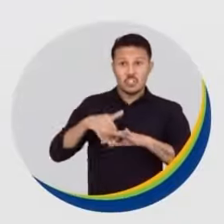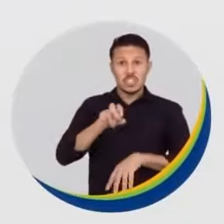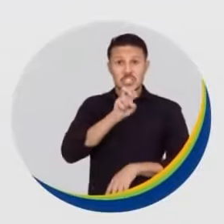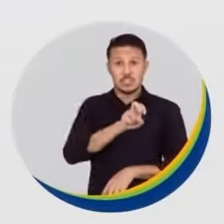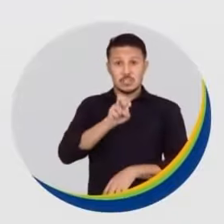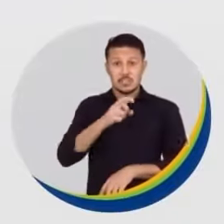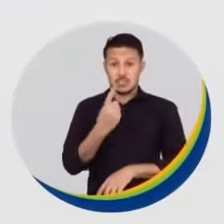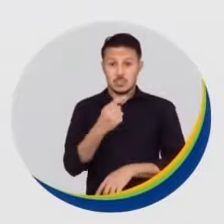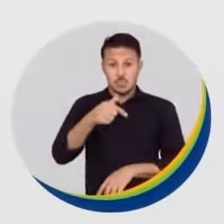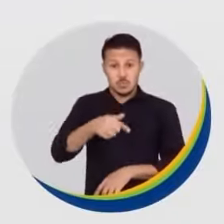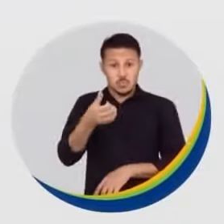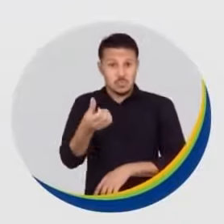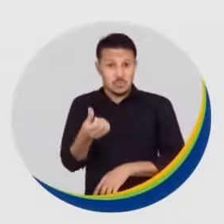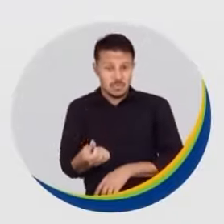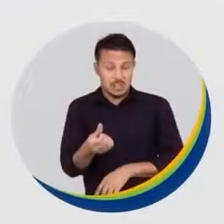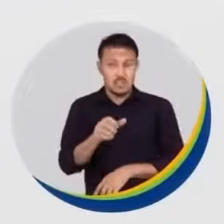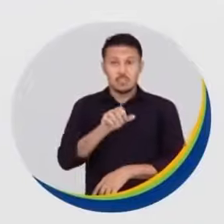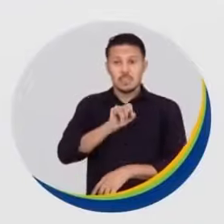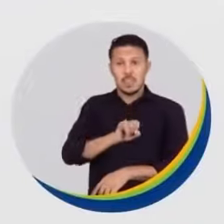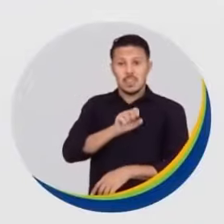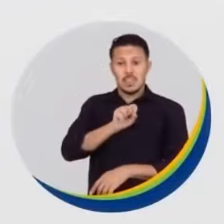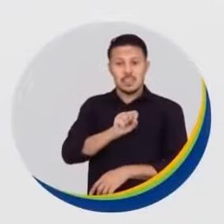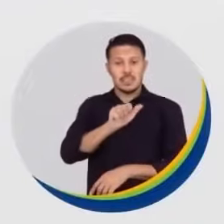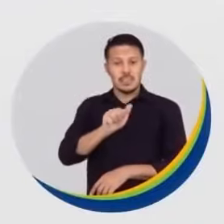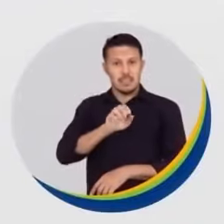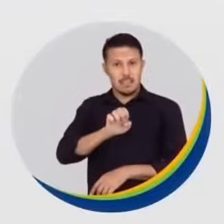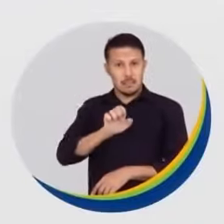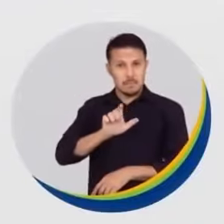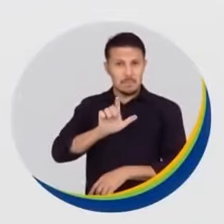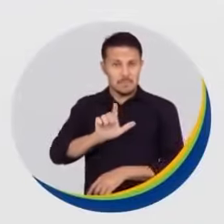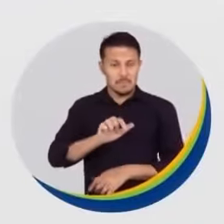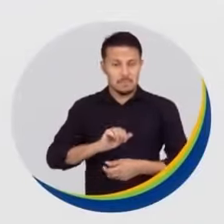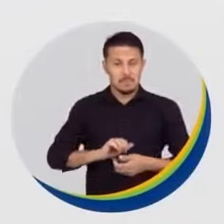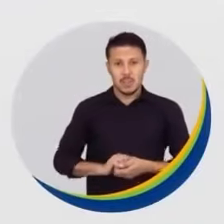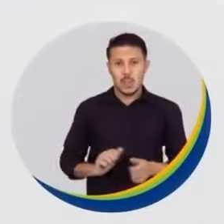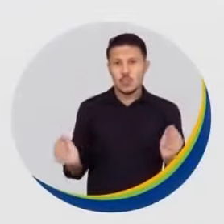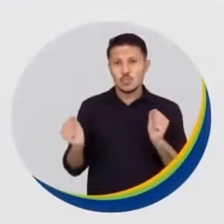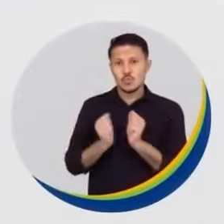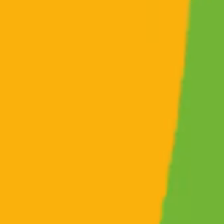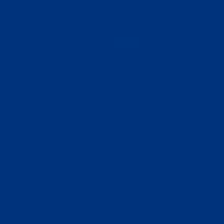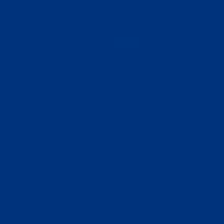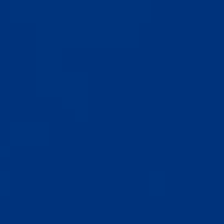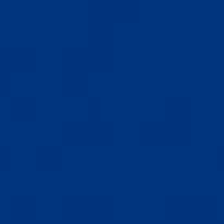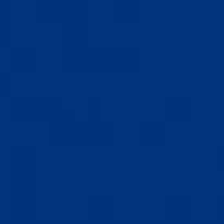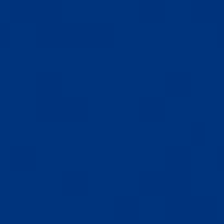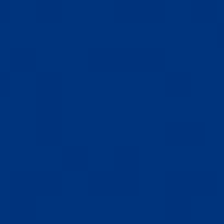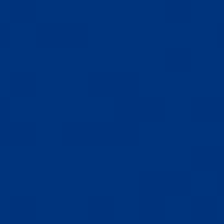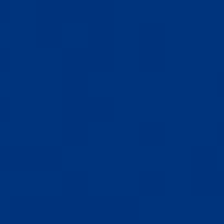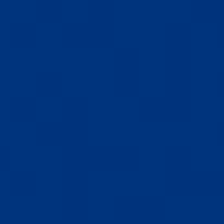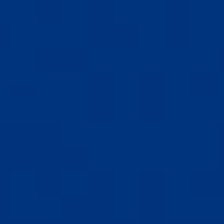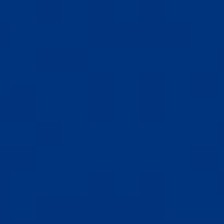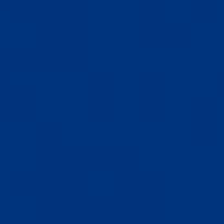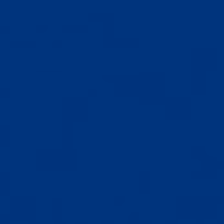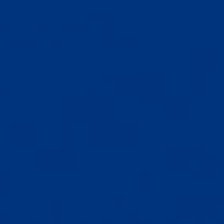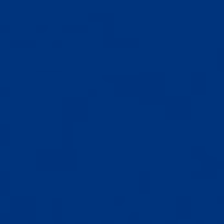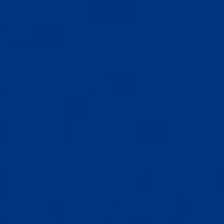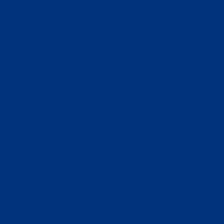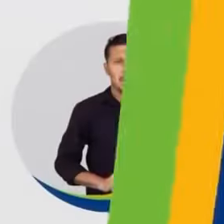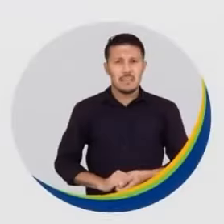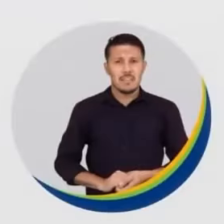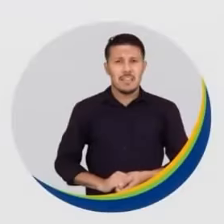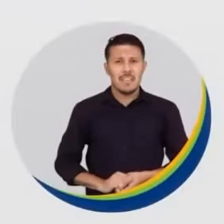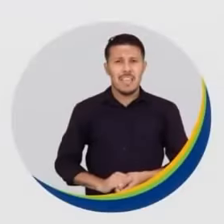55-176. Isabel Fon, com Ricardo Nunes, 15. PSD 55.